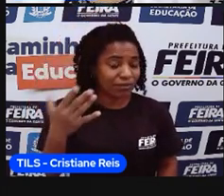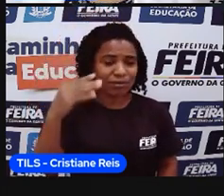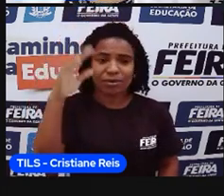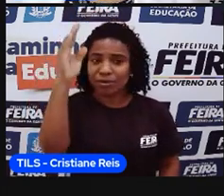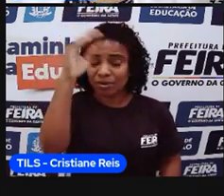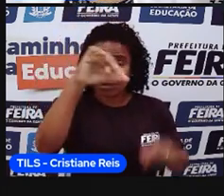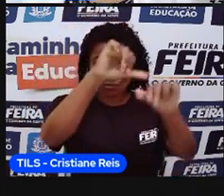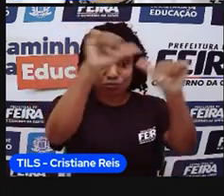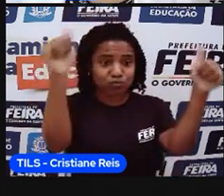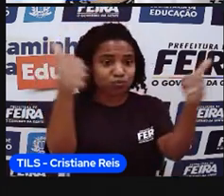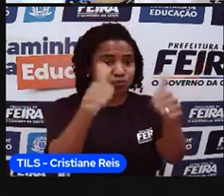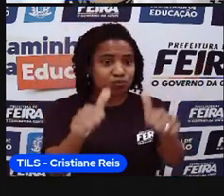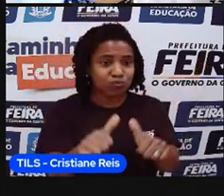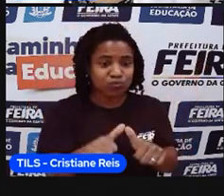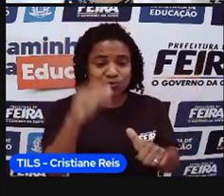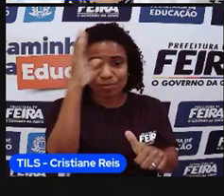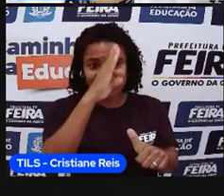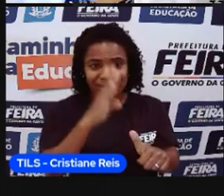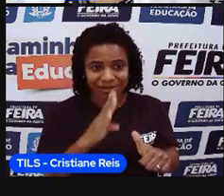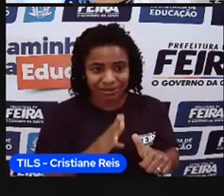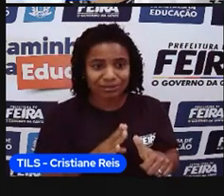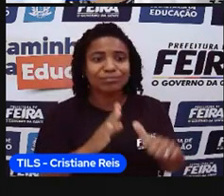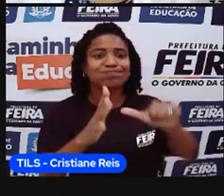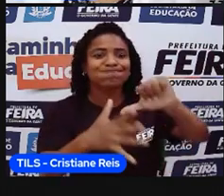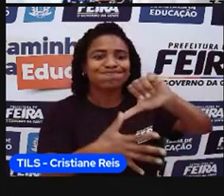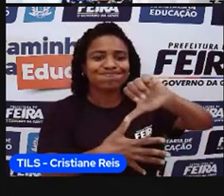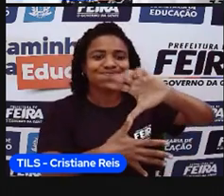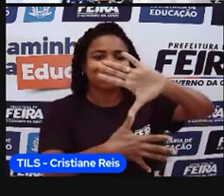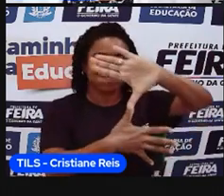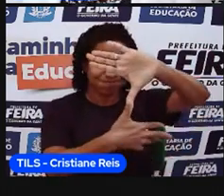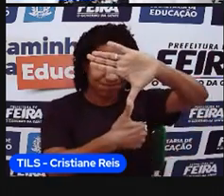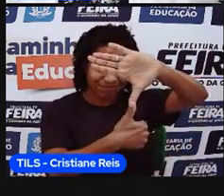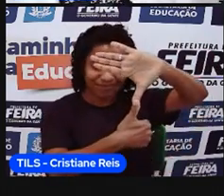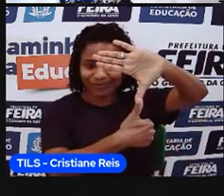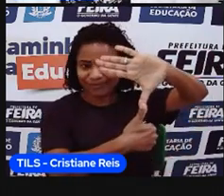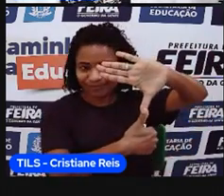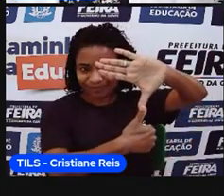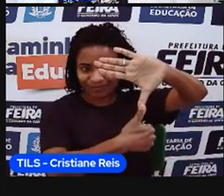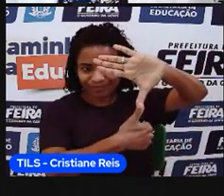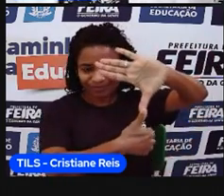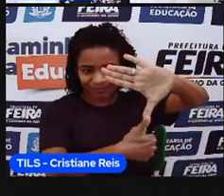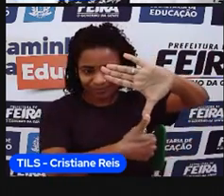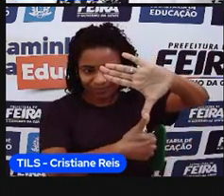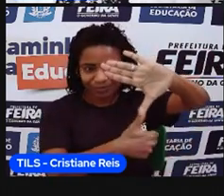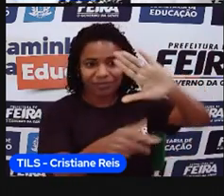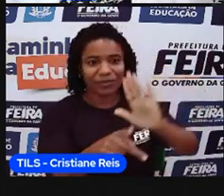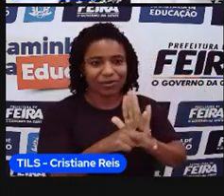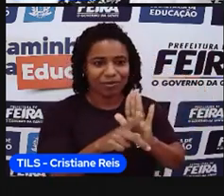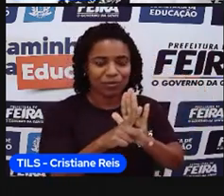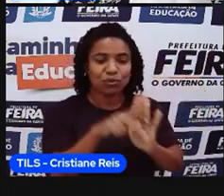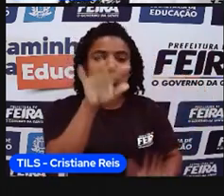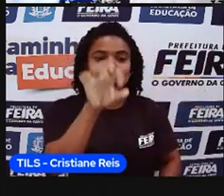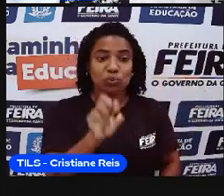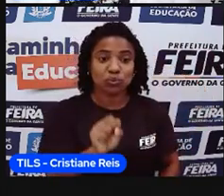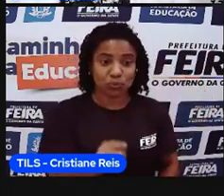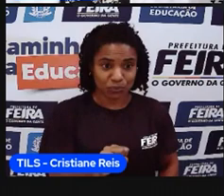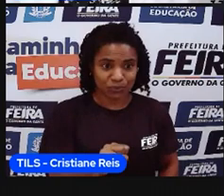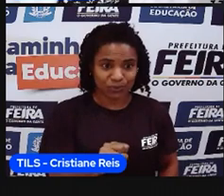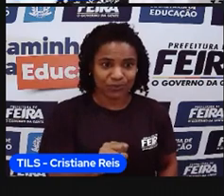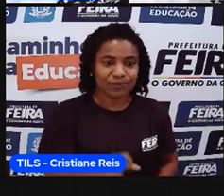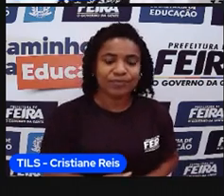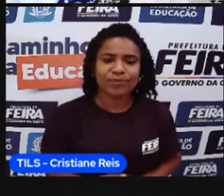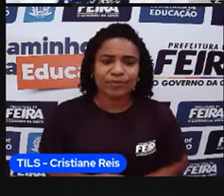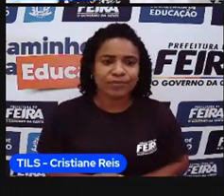expressiva, por isso que nós dizemos que o Brasil, ele é, né, do hemisfério sul. Então, com relação